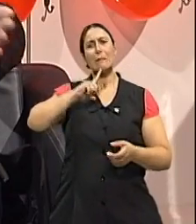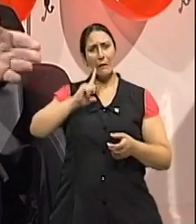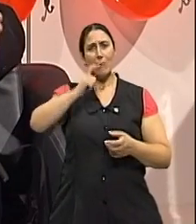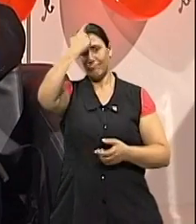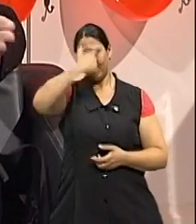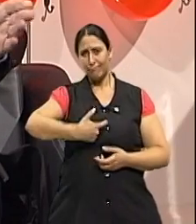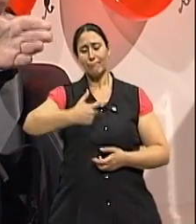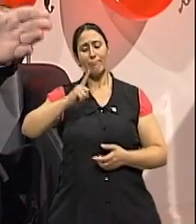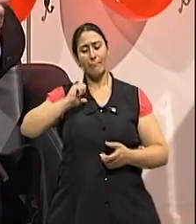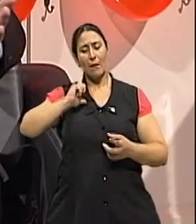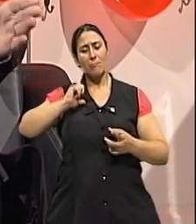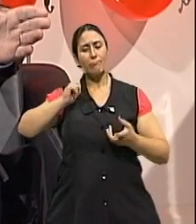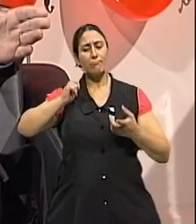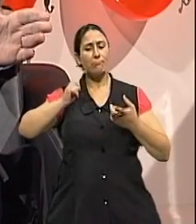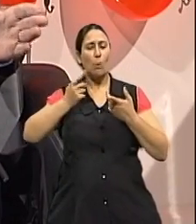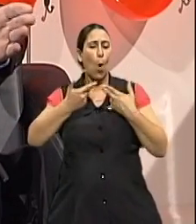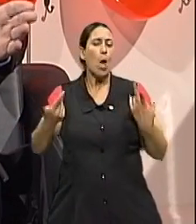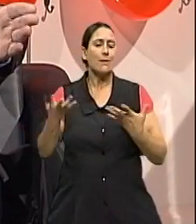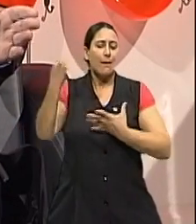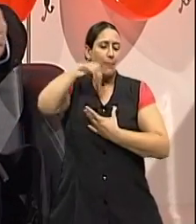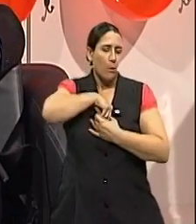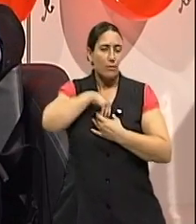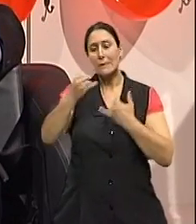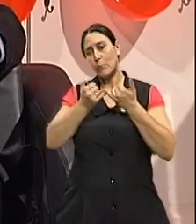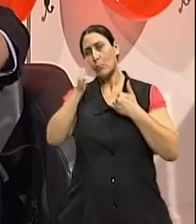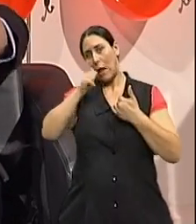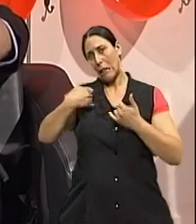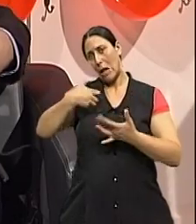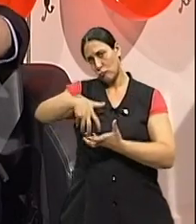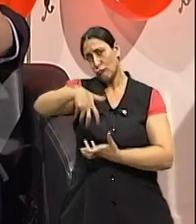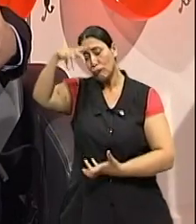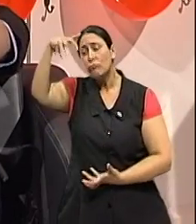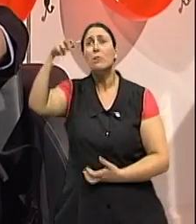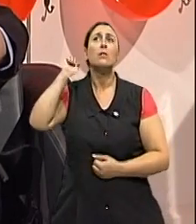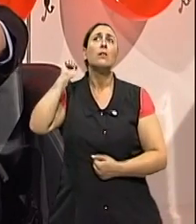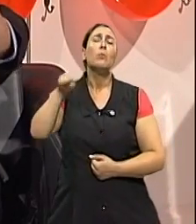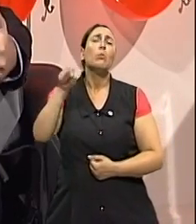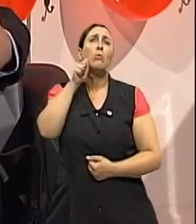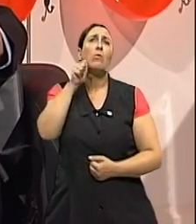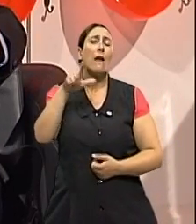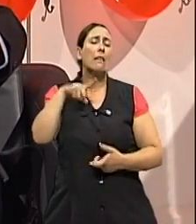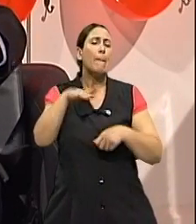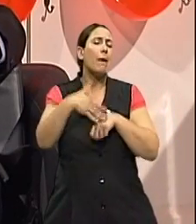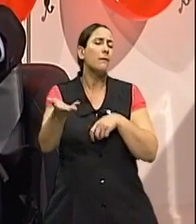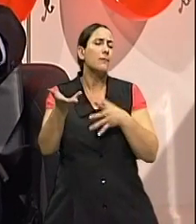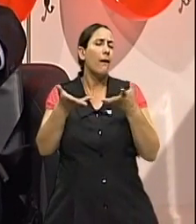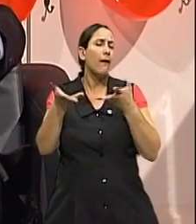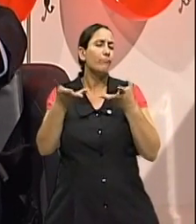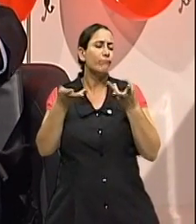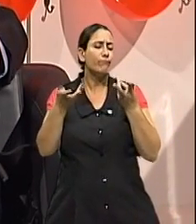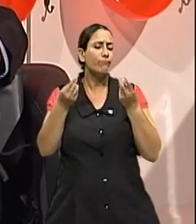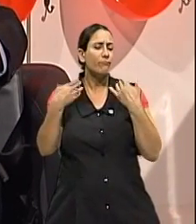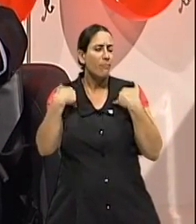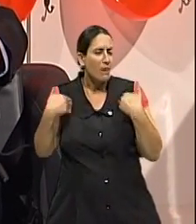e principalmente, já a mulher em idade mais avançada, ela tem mais sintomas físicos, né? Então, por exemplo,